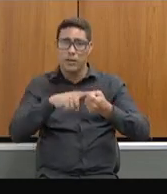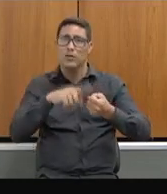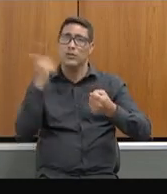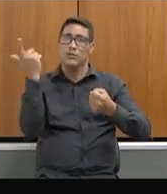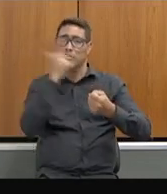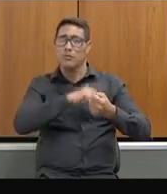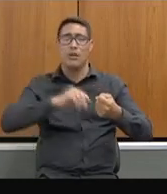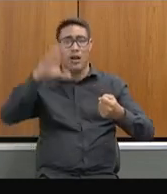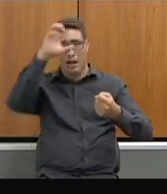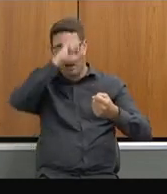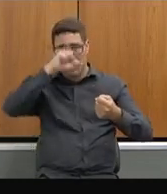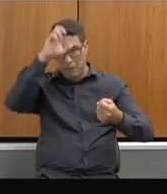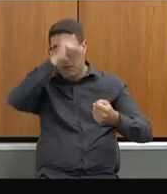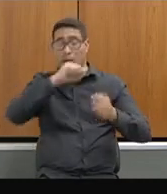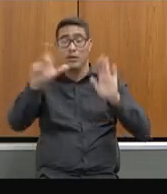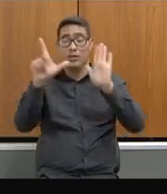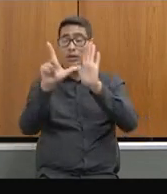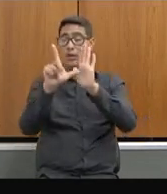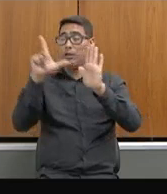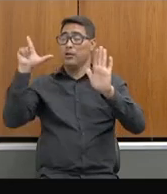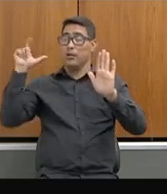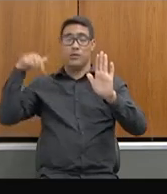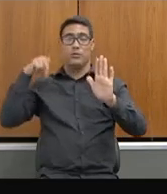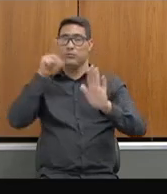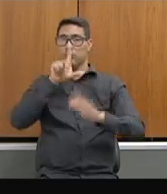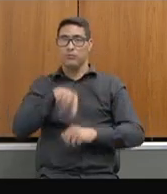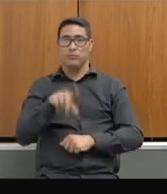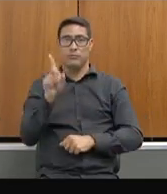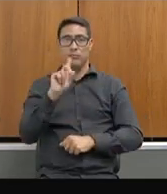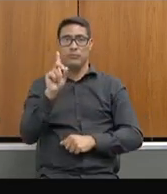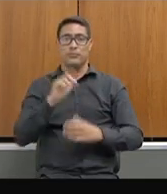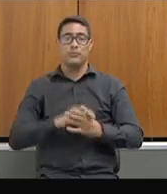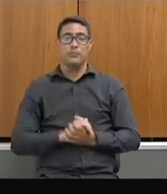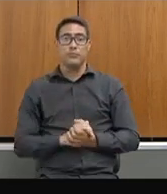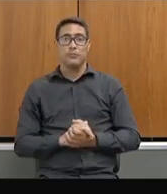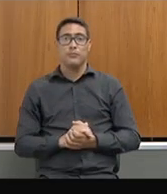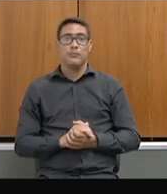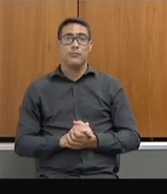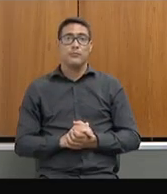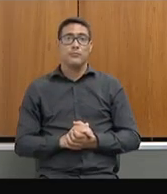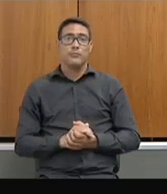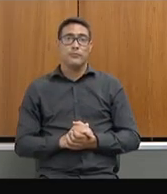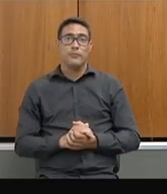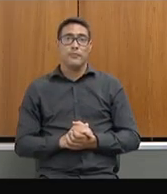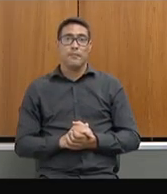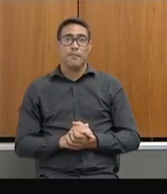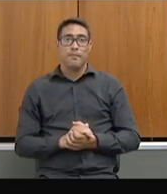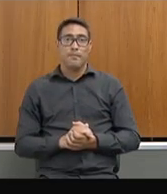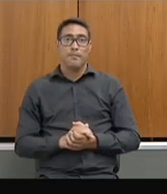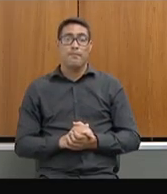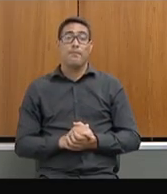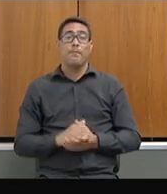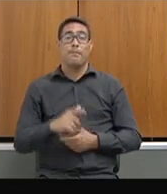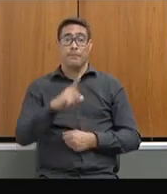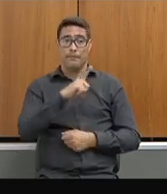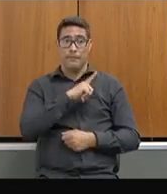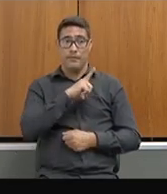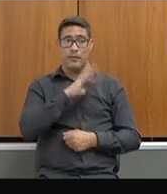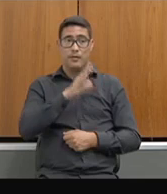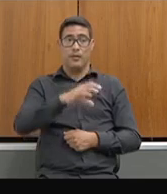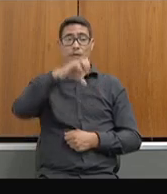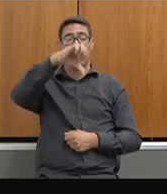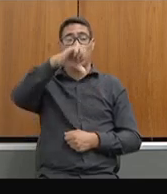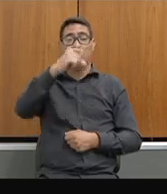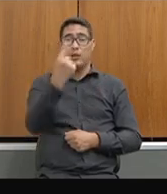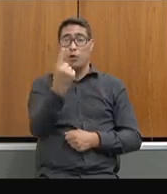aprendizagens que não foram apresentadas nesse momento. Pode passar? Então, já temos, e já estamos atuando com 91